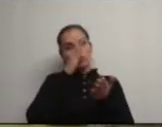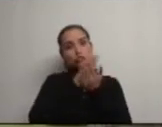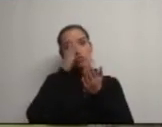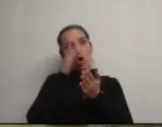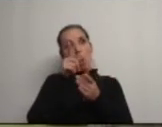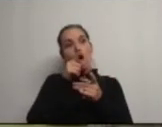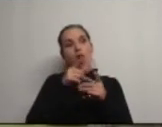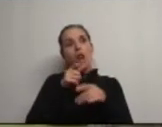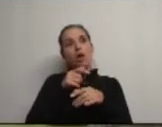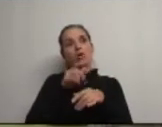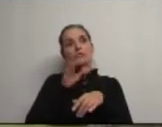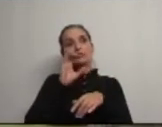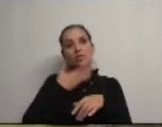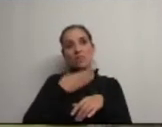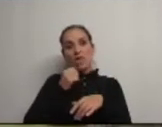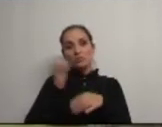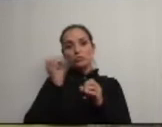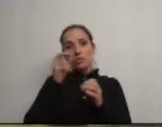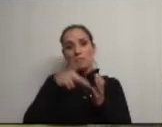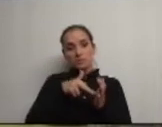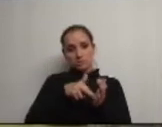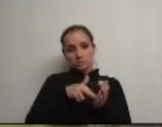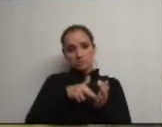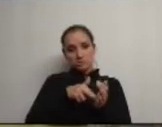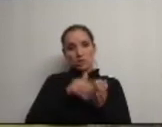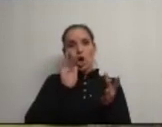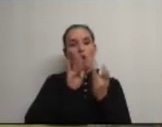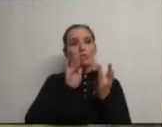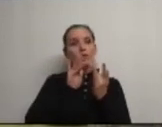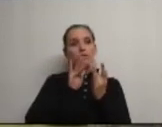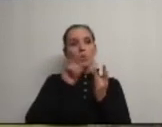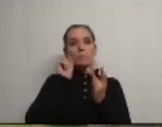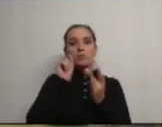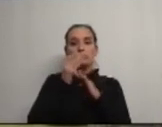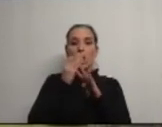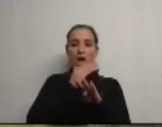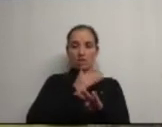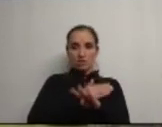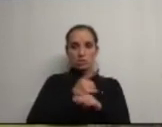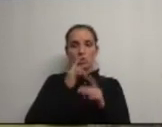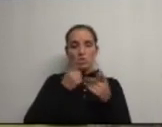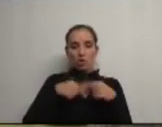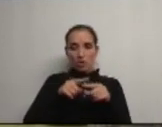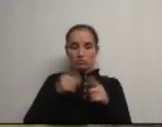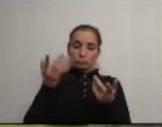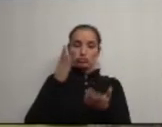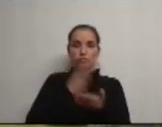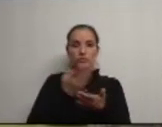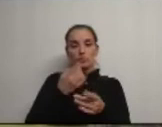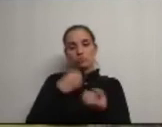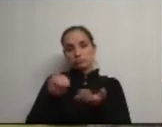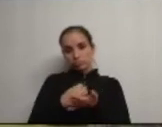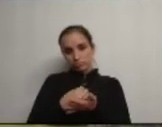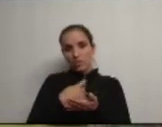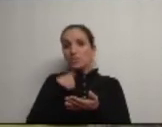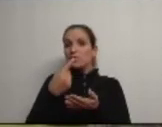parlamentar da bancada do CDS que me contactou alguns minutos antes da reunião se justificou pela sua ausência